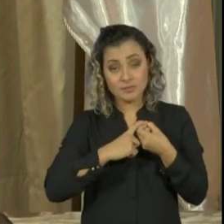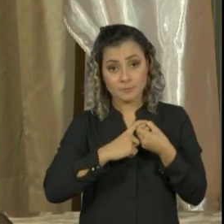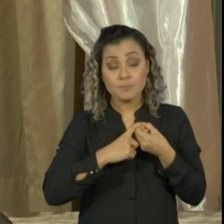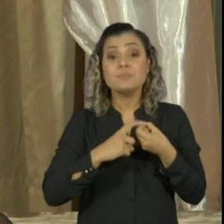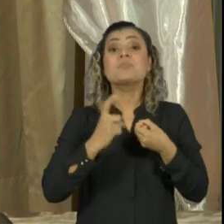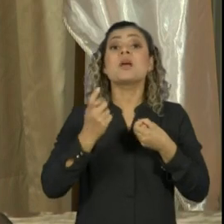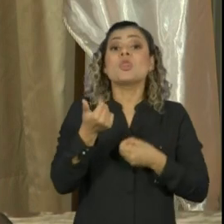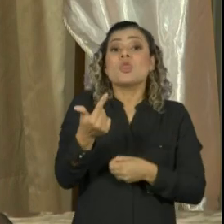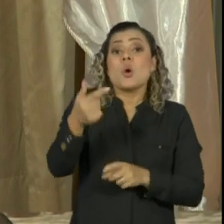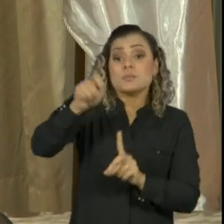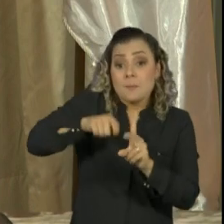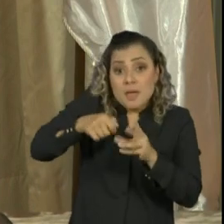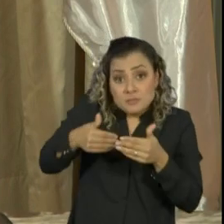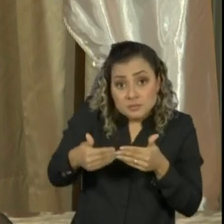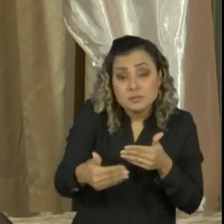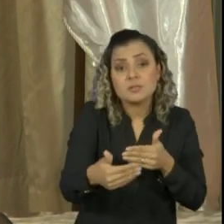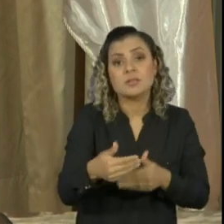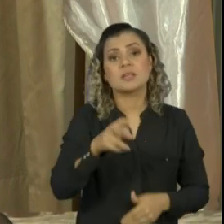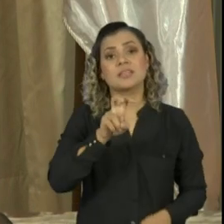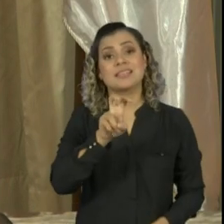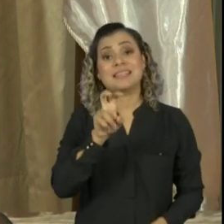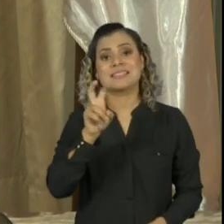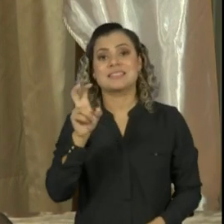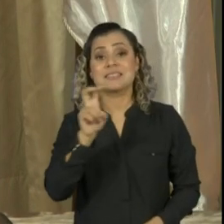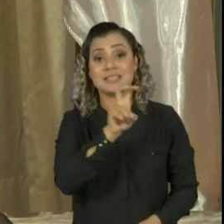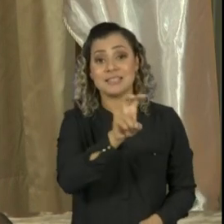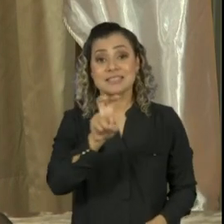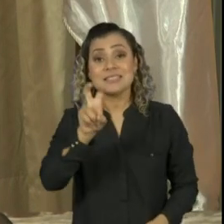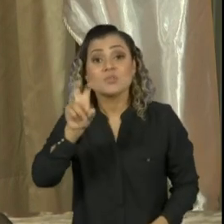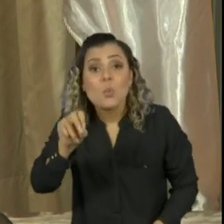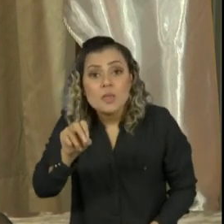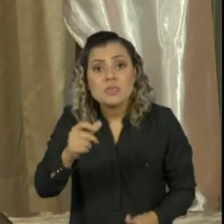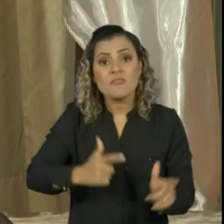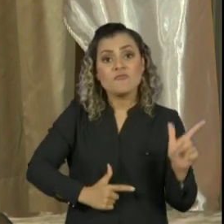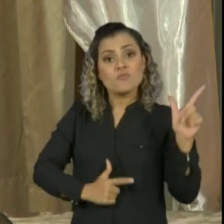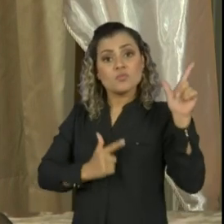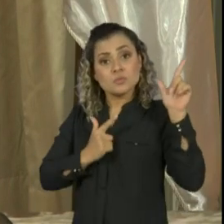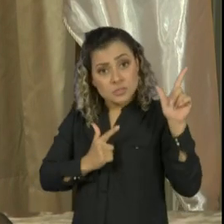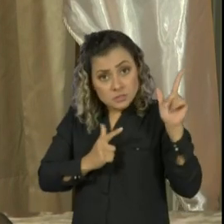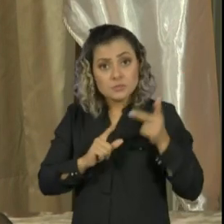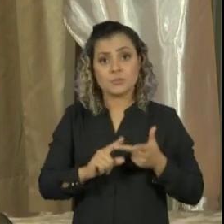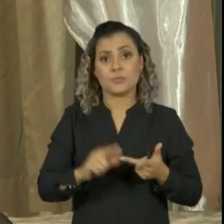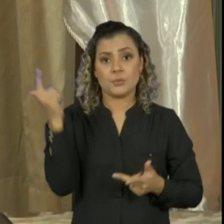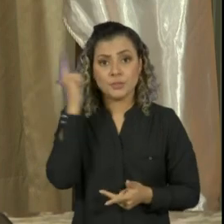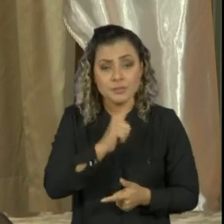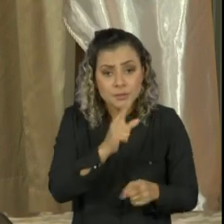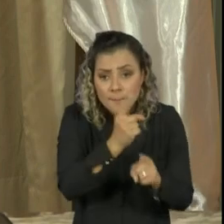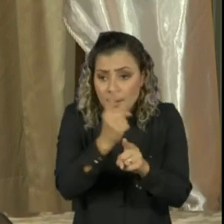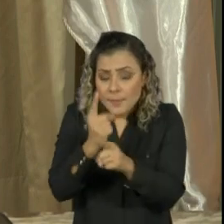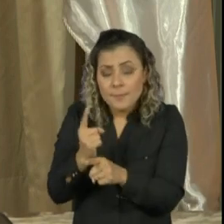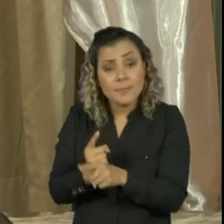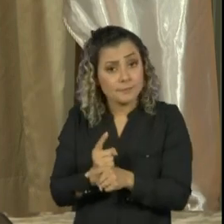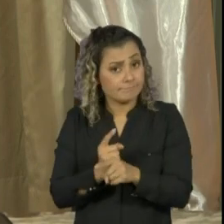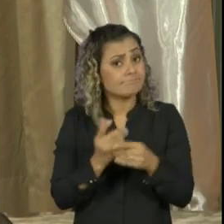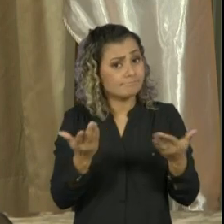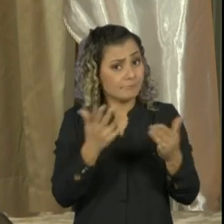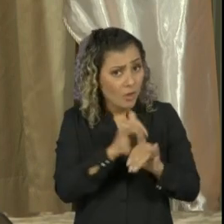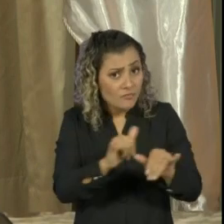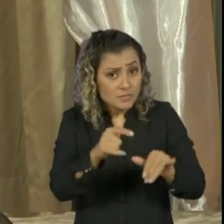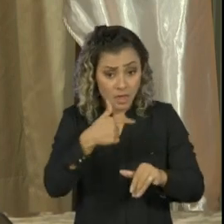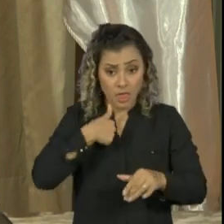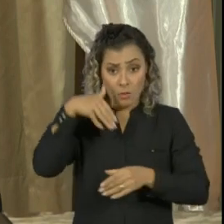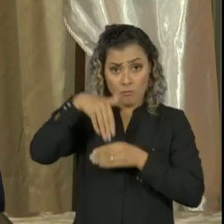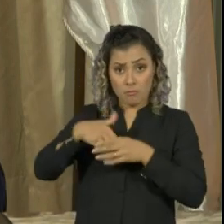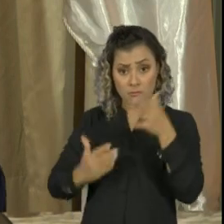12 meses, 550 fuzis. E, como eu disse no começo, eu fui